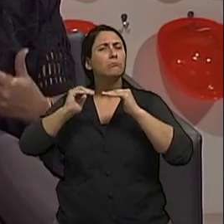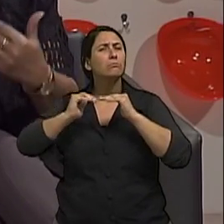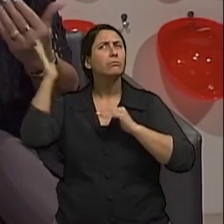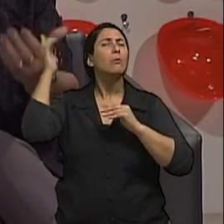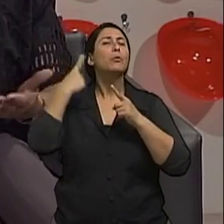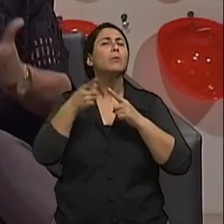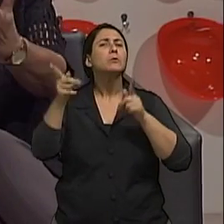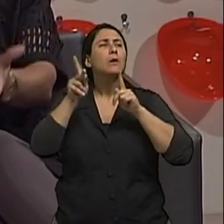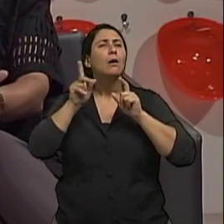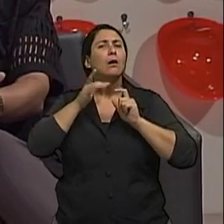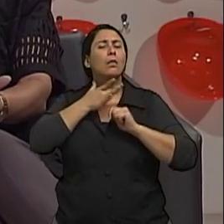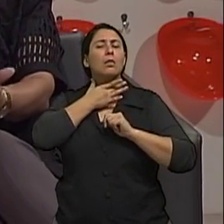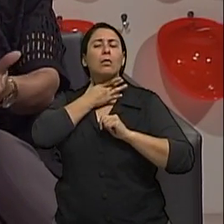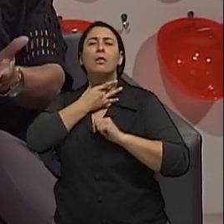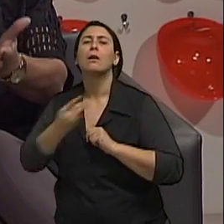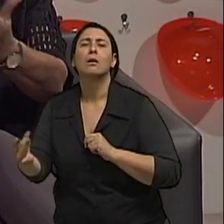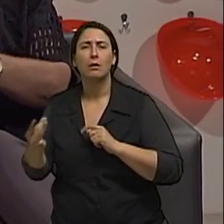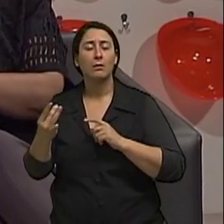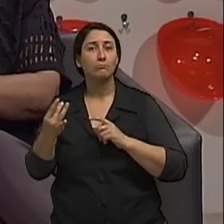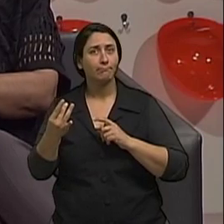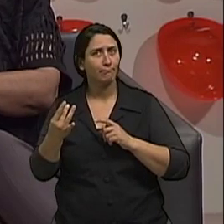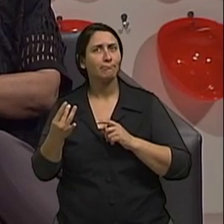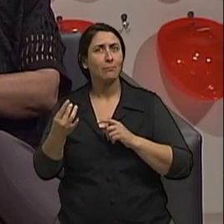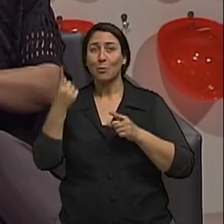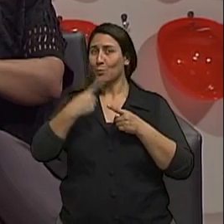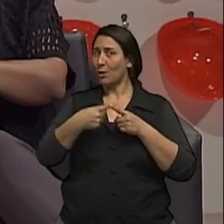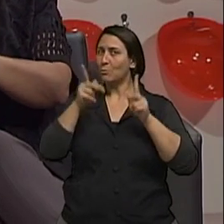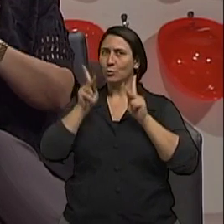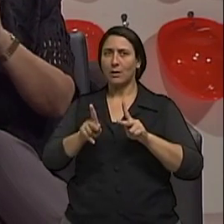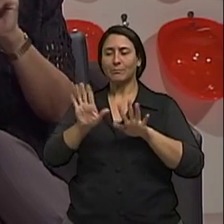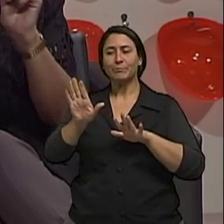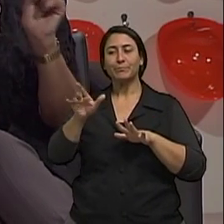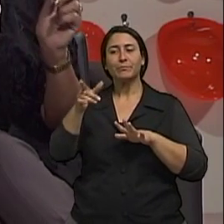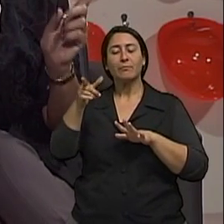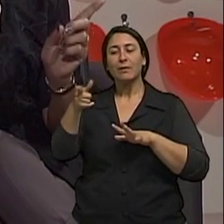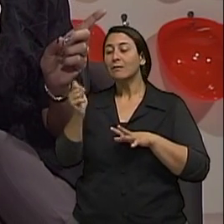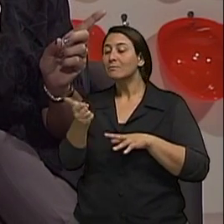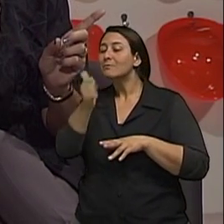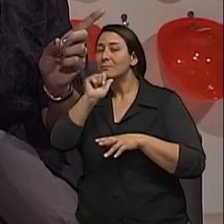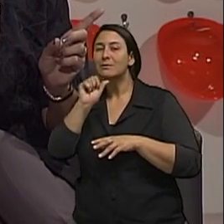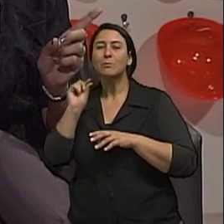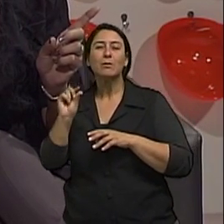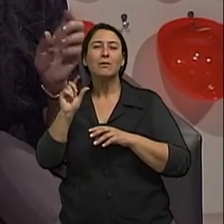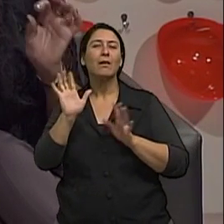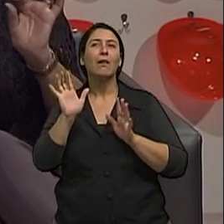dependente e ele precise disso. Então, aí já não é mais para aquela, aquele outro lado que a gente estava falando, que é a